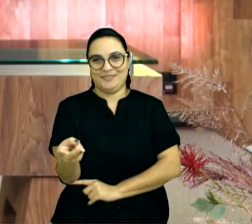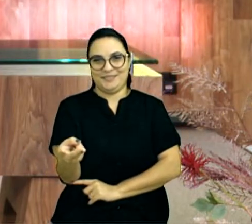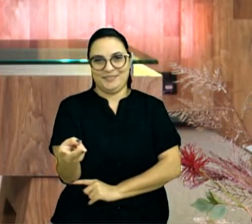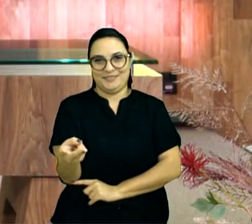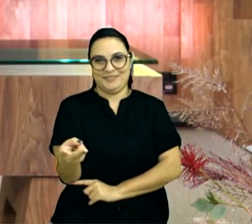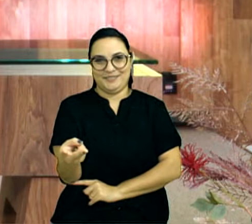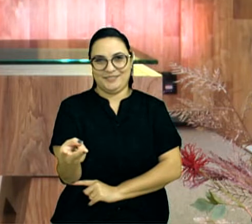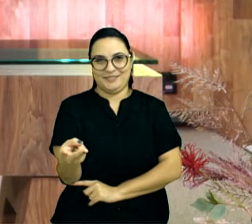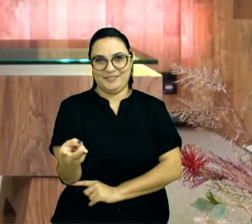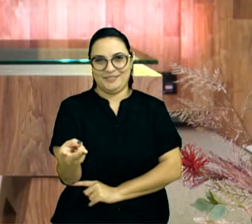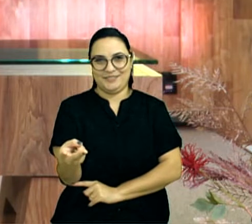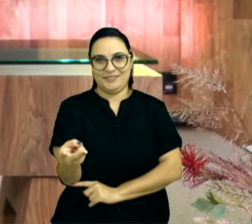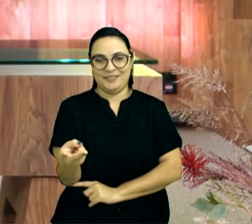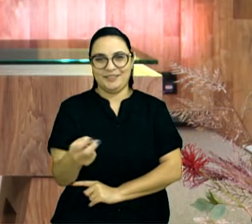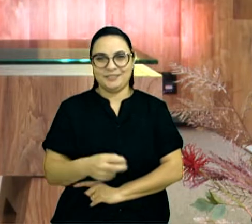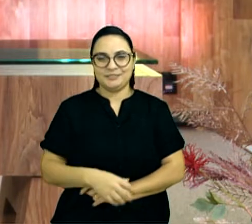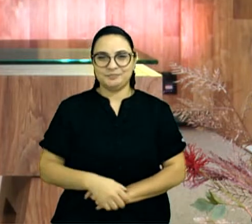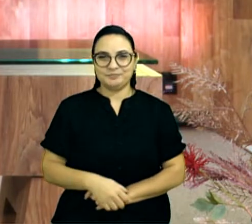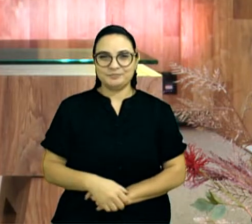que eu penso.